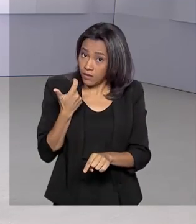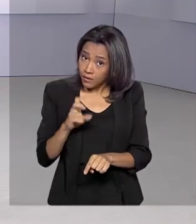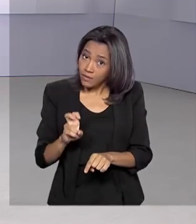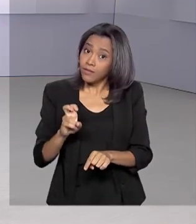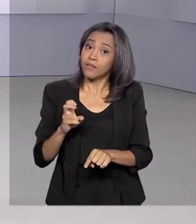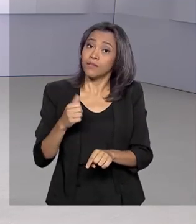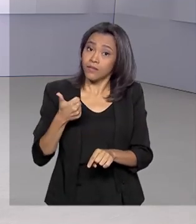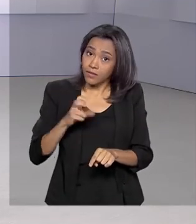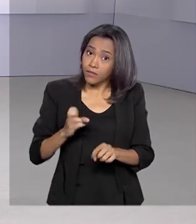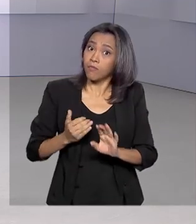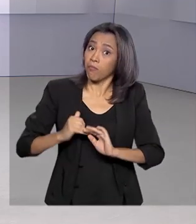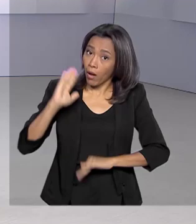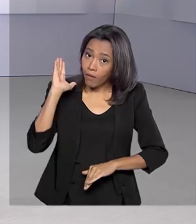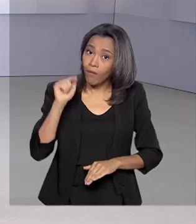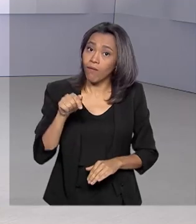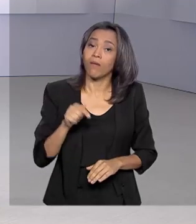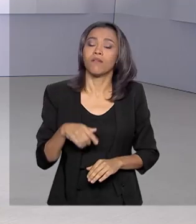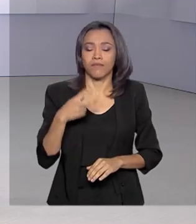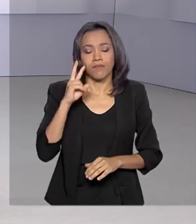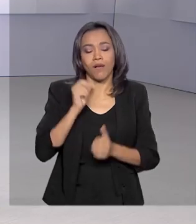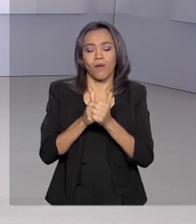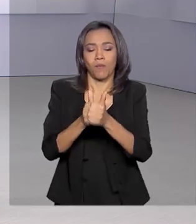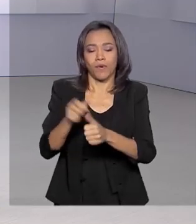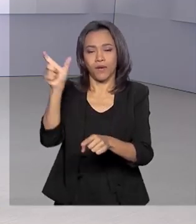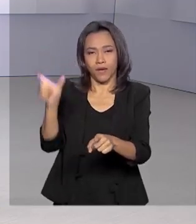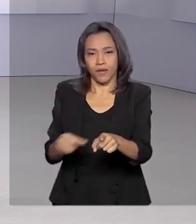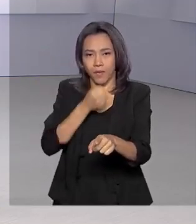direto do Rio de Janeiro, é a repórter Alessandra Lago.